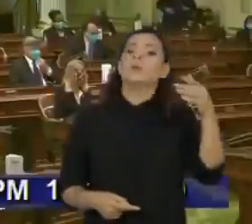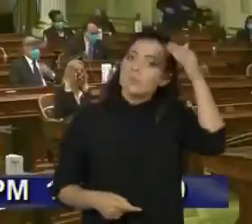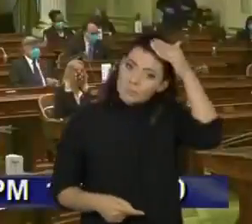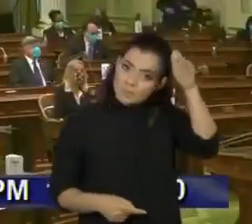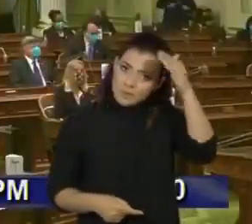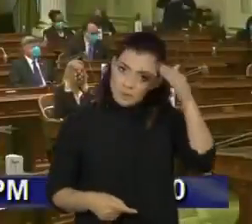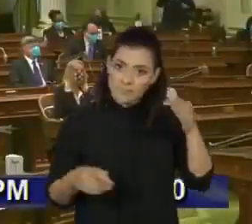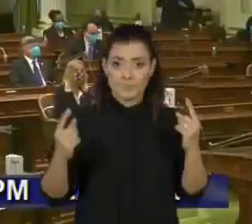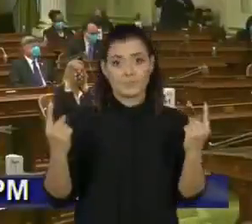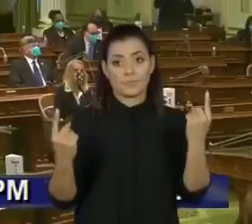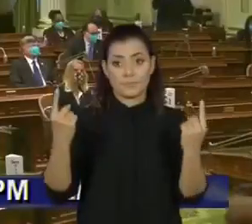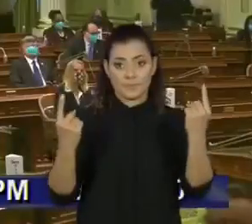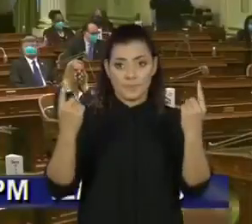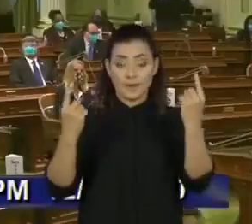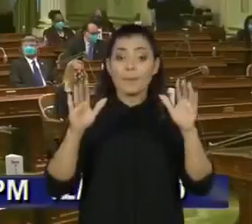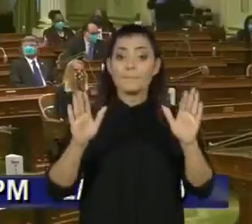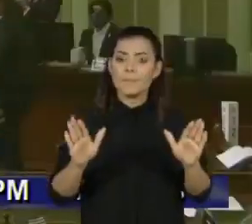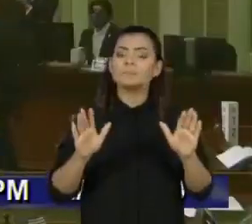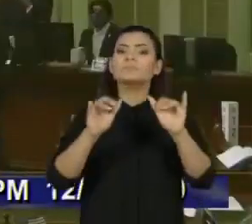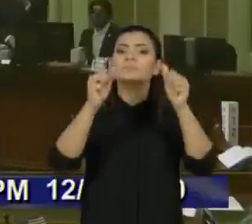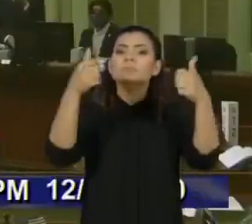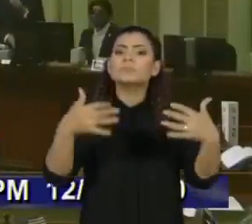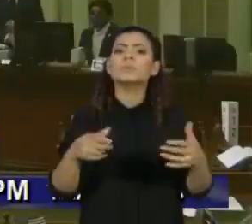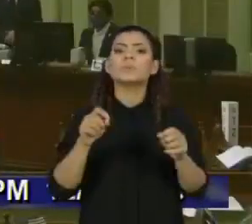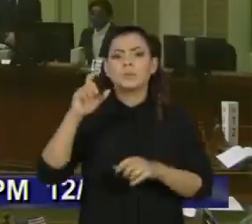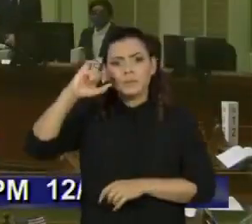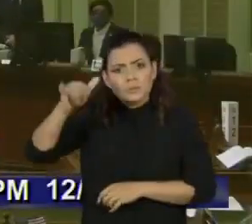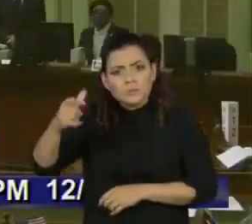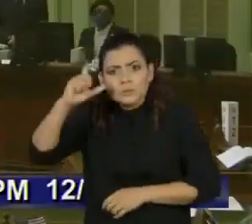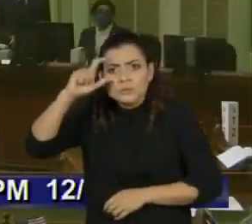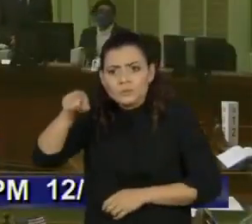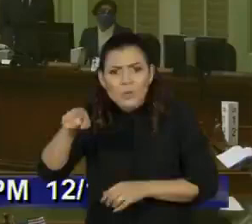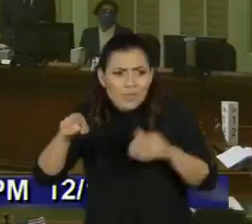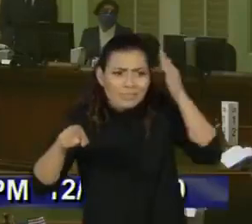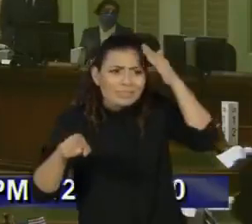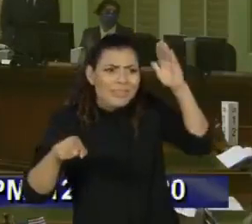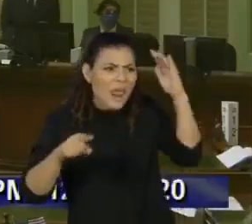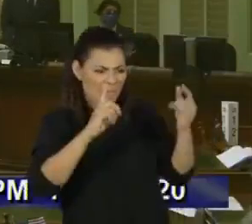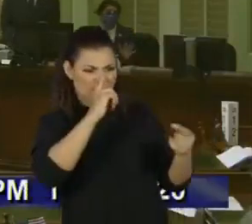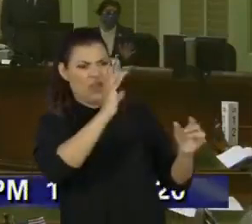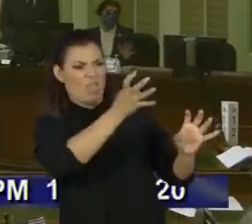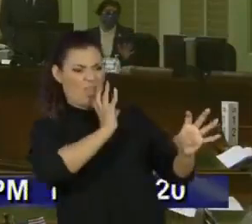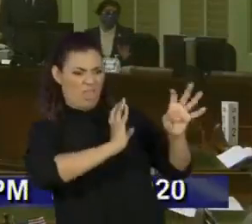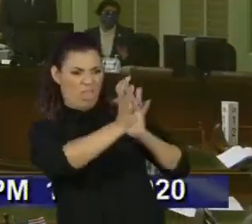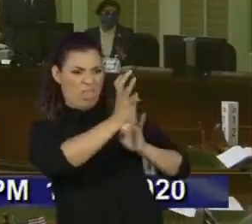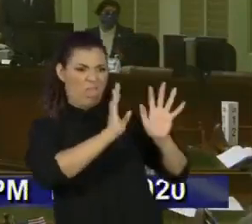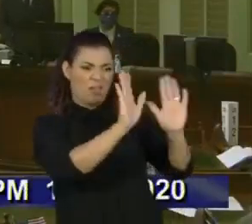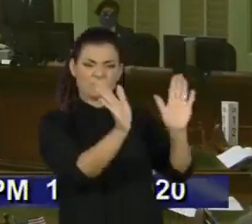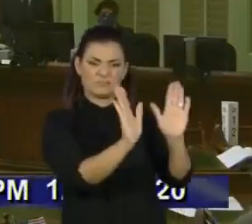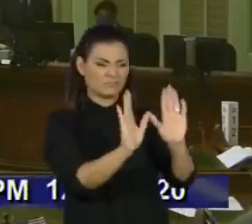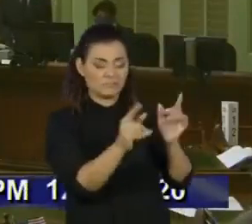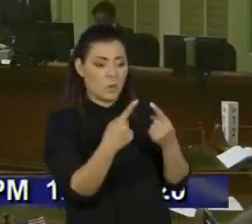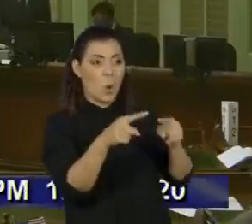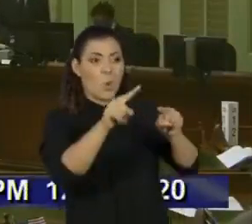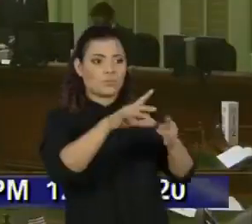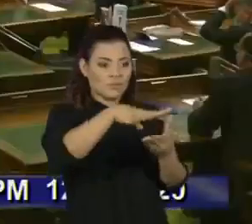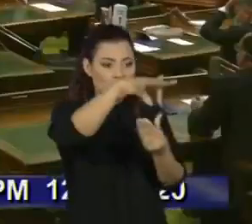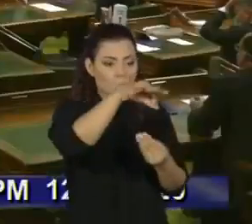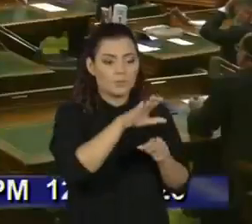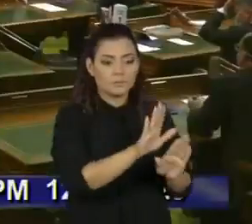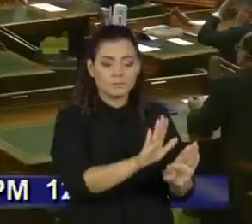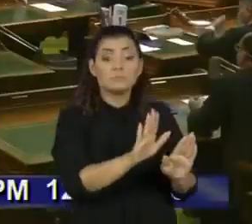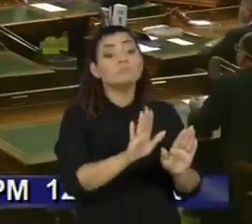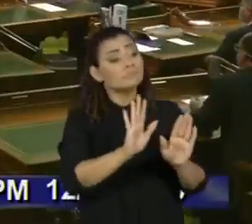Trump. Biden argumentou que, apesar das ações de Trump terem ameaçado as normas democráticas fundamentais,